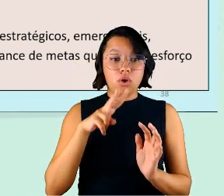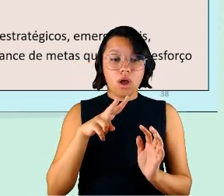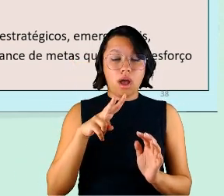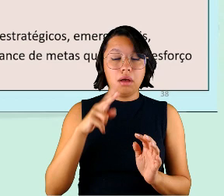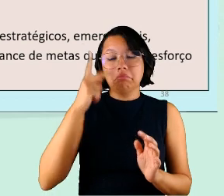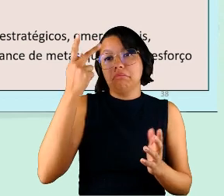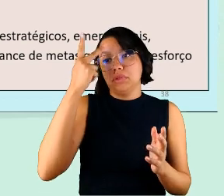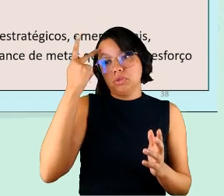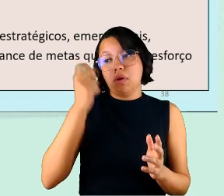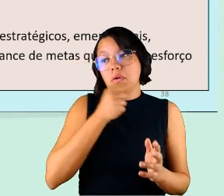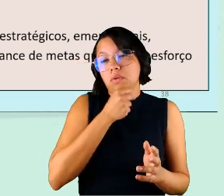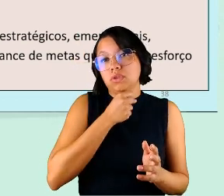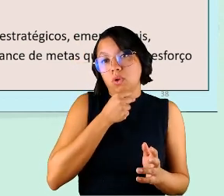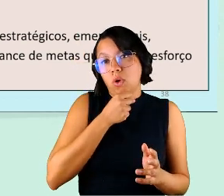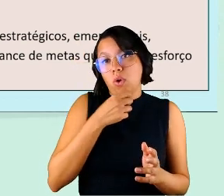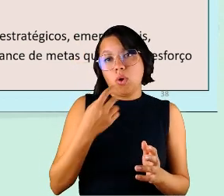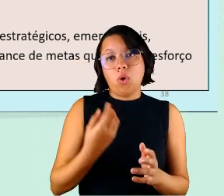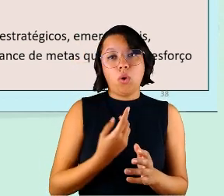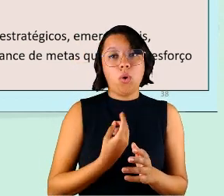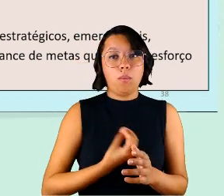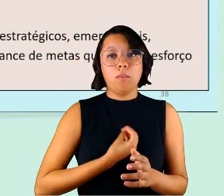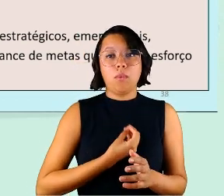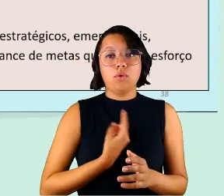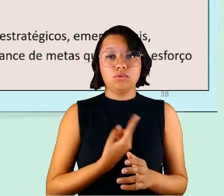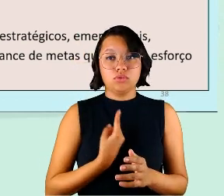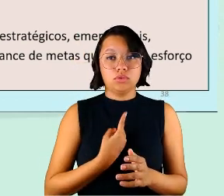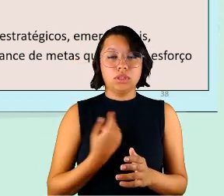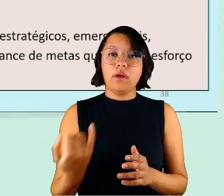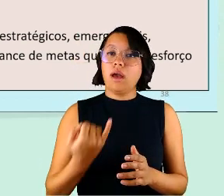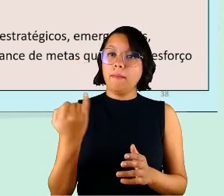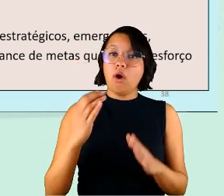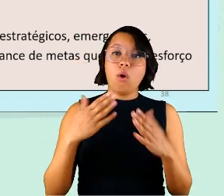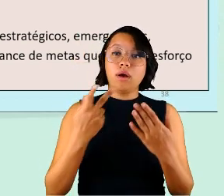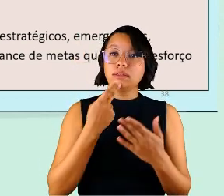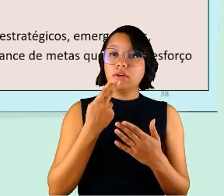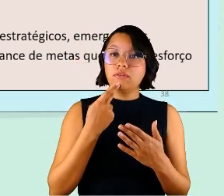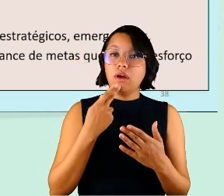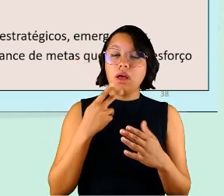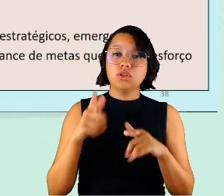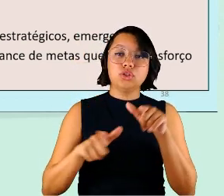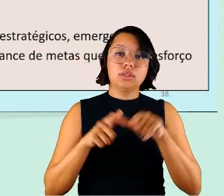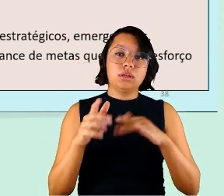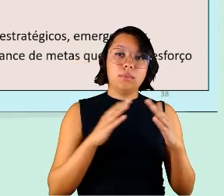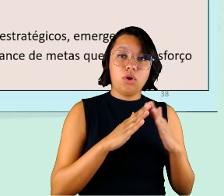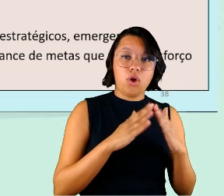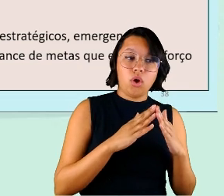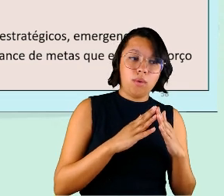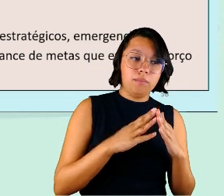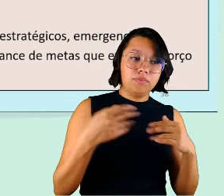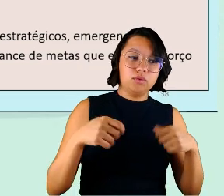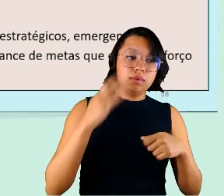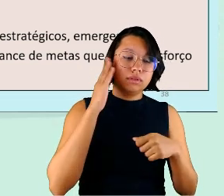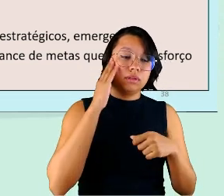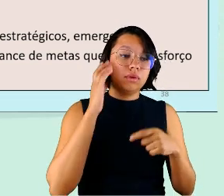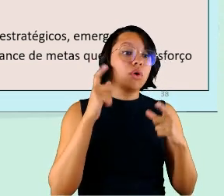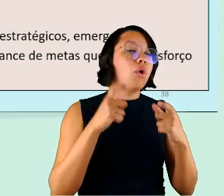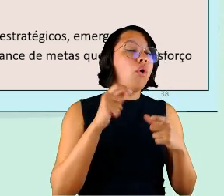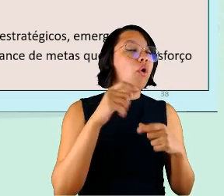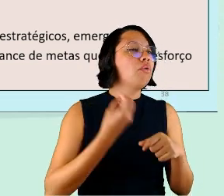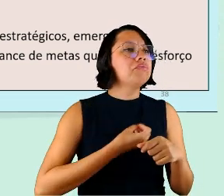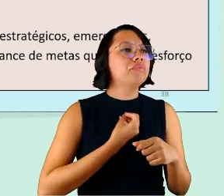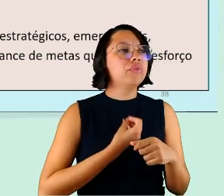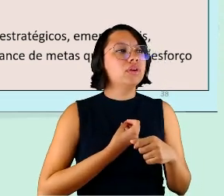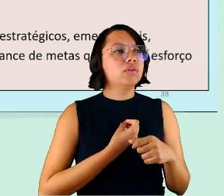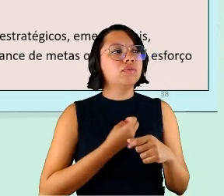mais idosas que moram sozinhas isso é importante quando a gente está falando de trabalho doméstico trabalho doméstico eu preciso saber onde é que essa pessoa vive